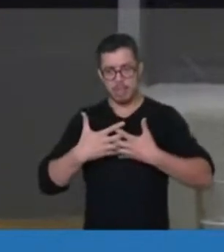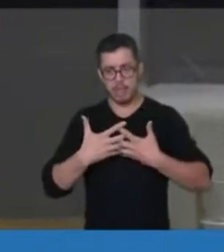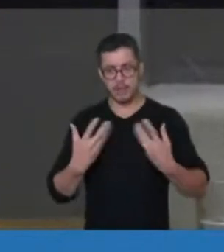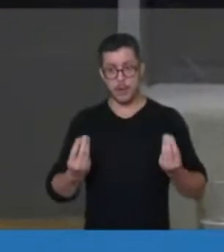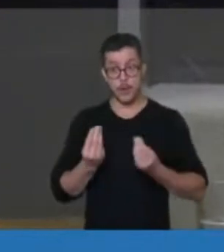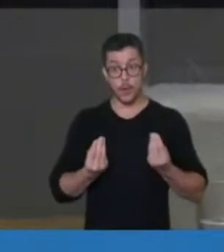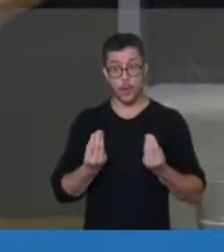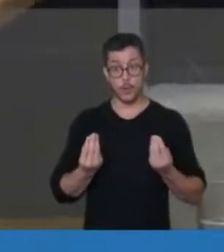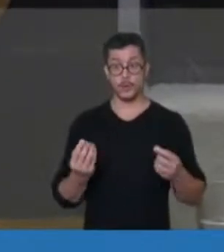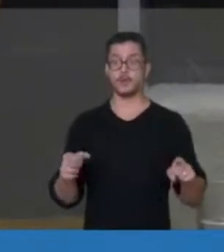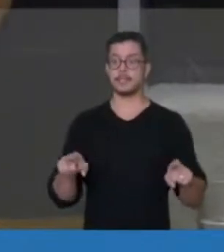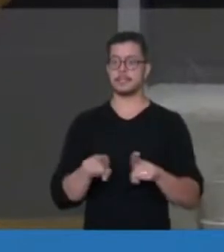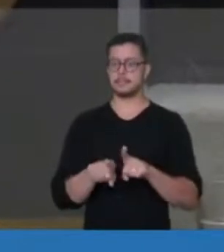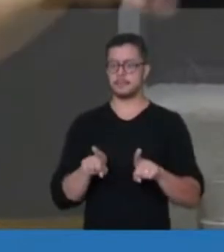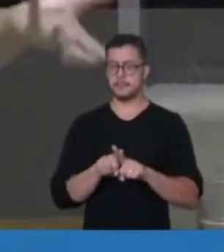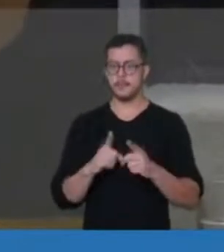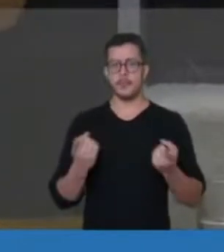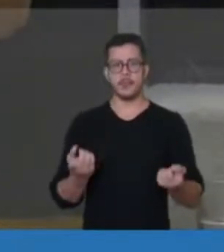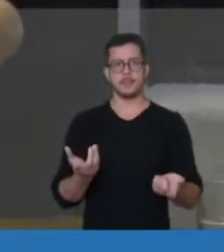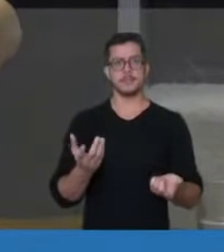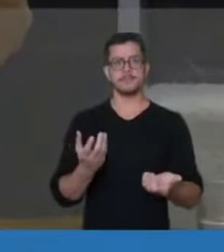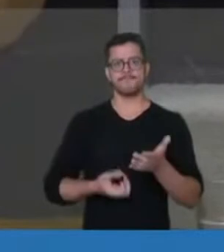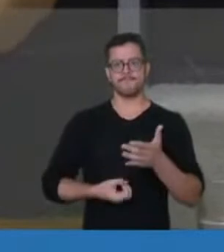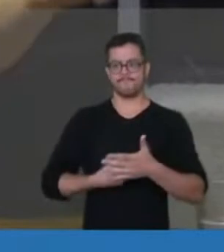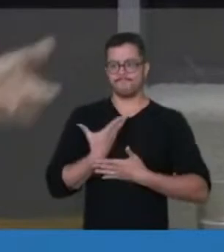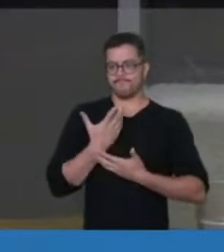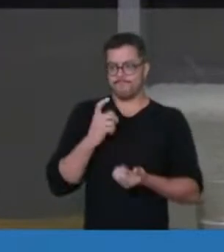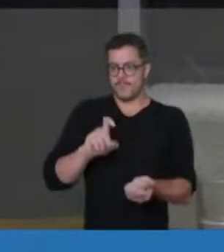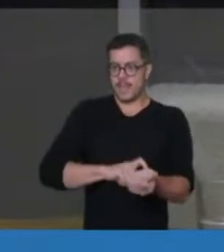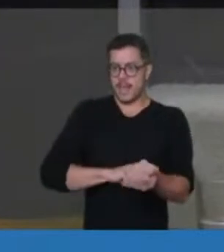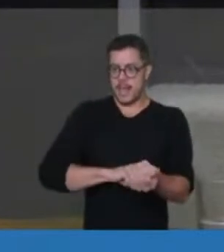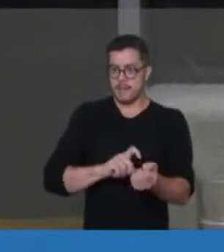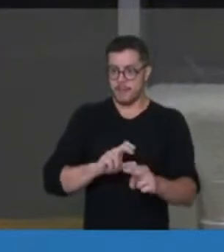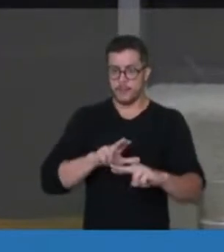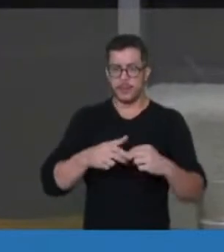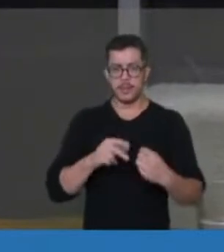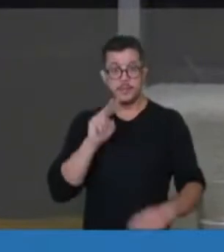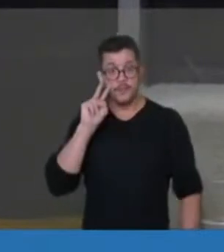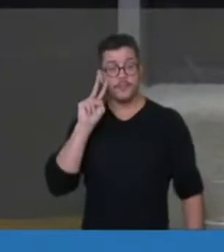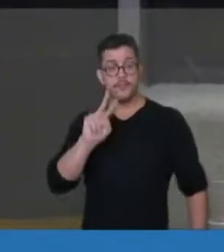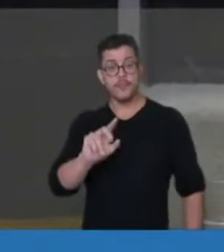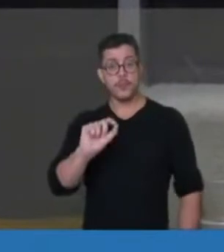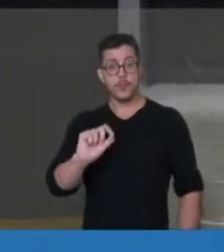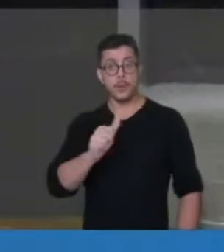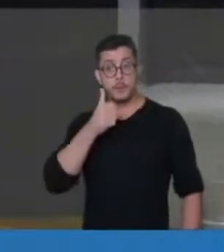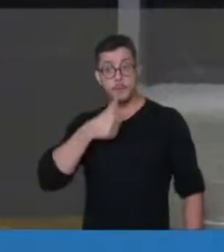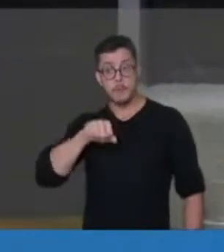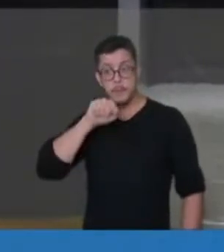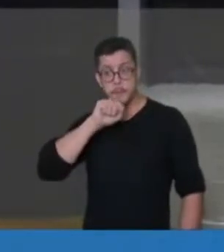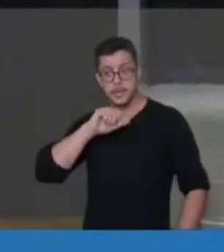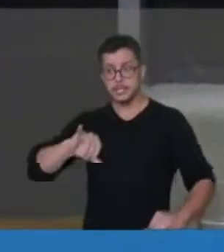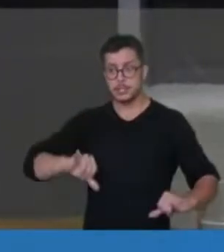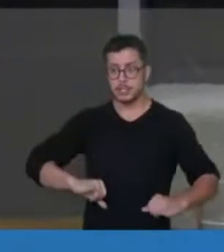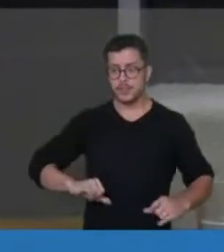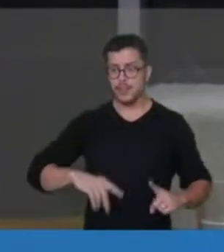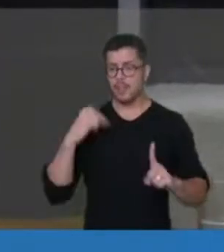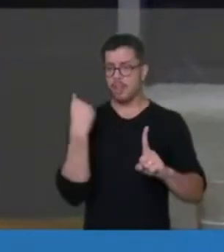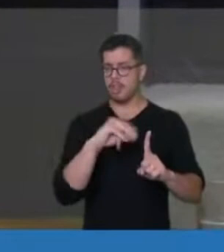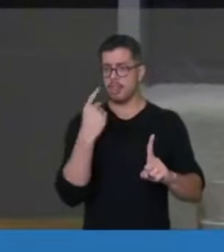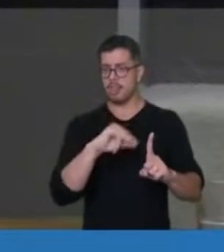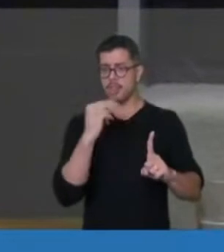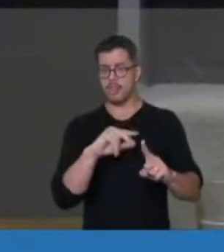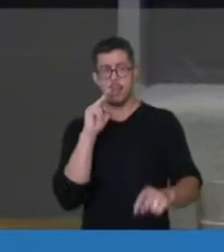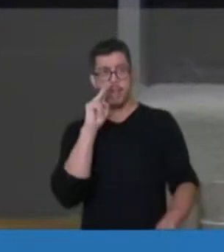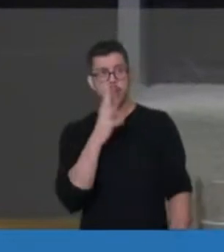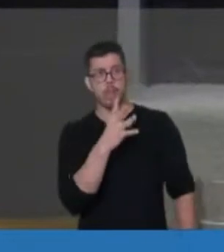e também a raiva por a mãe estar sendo vítima de uma violência promovida pelo seu próprio